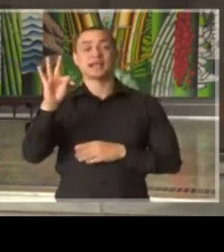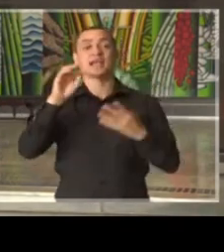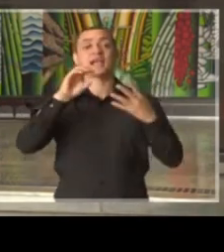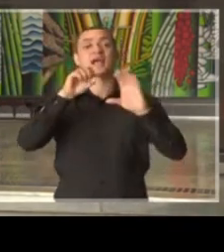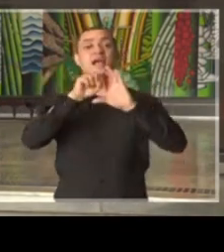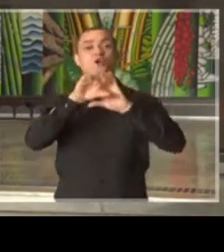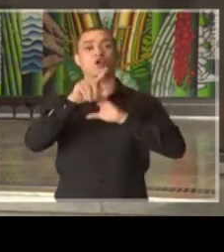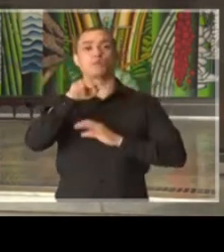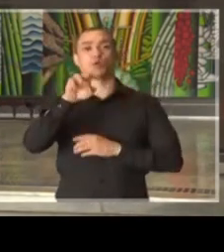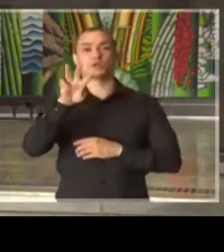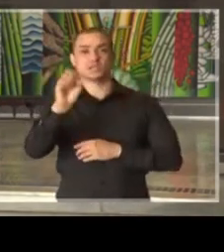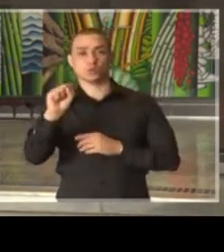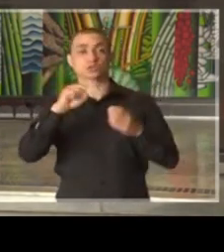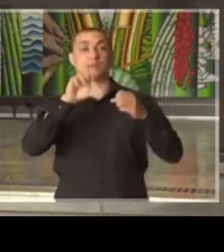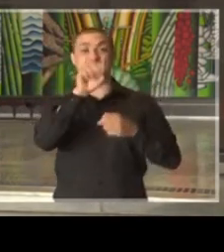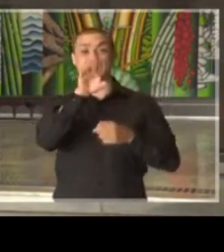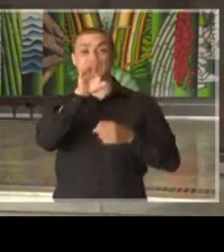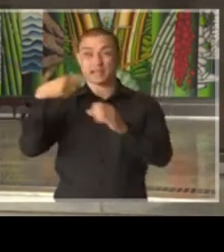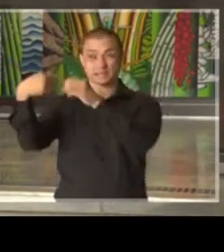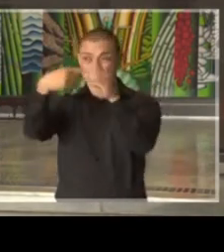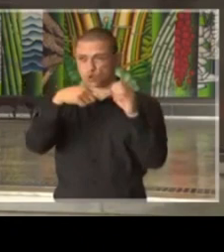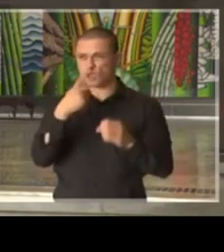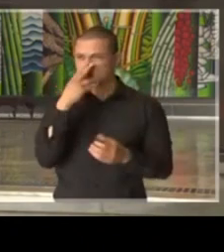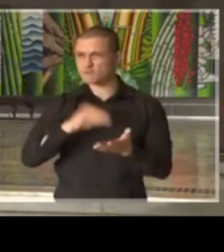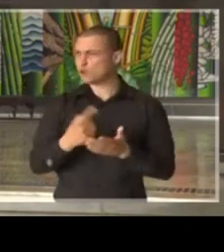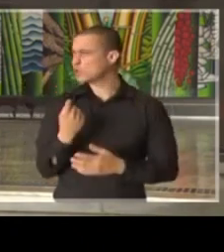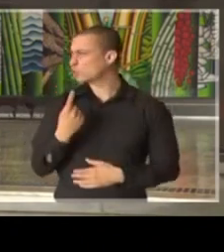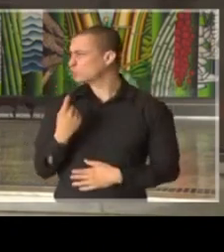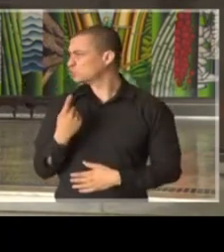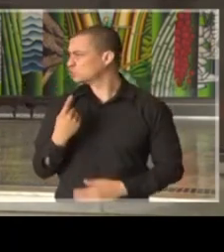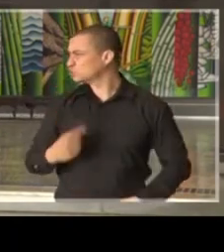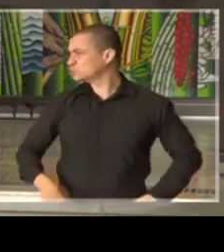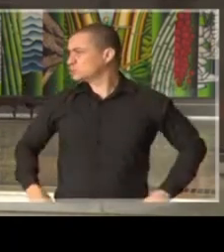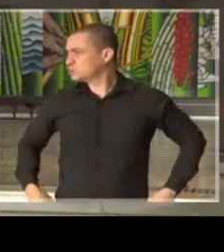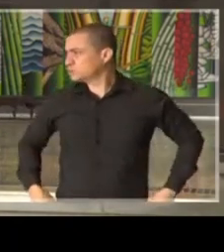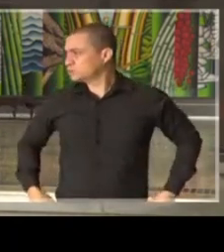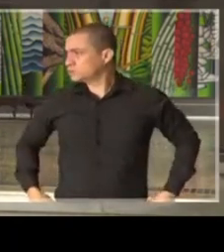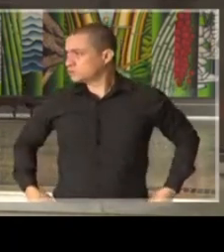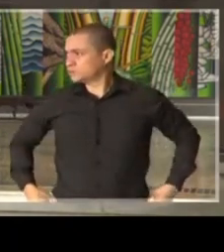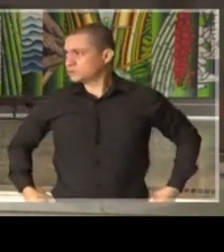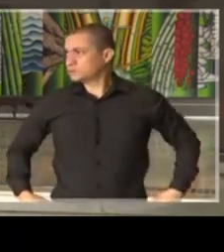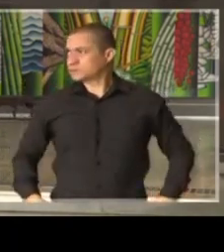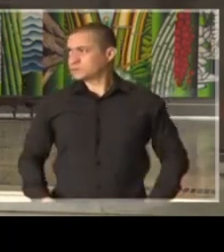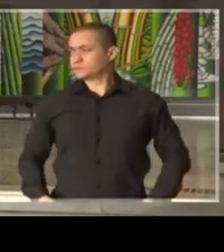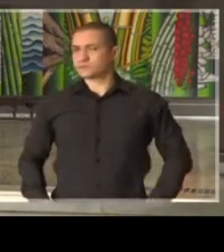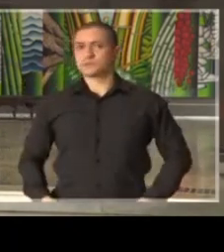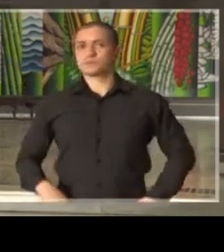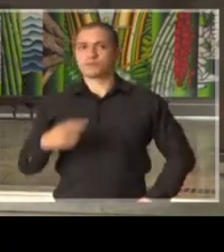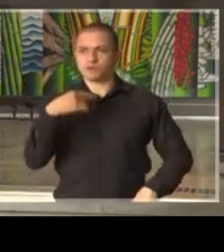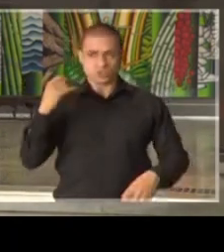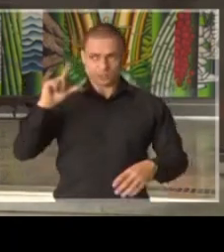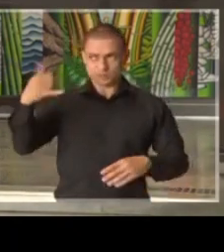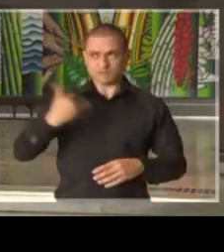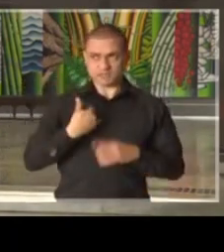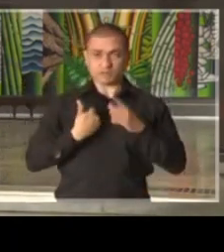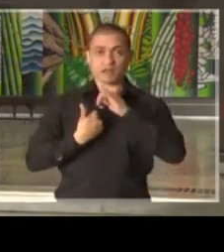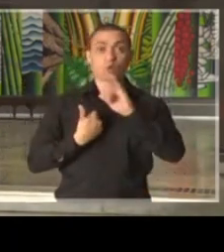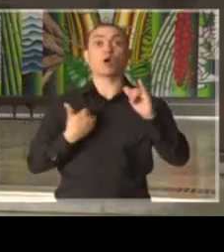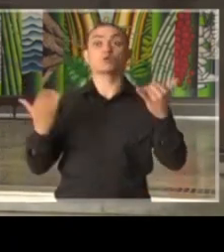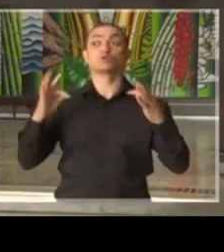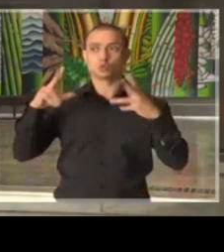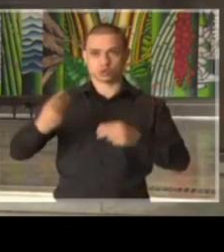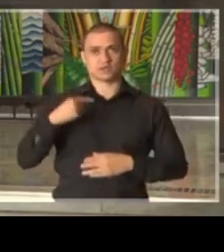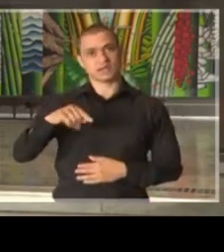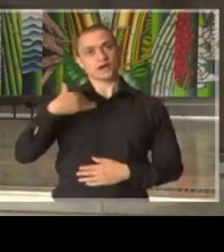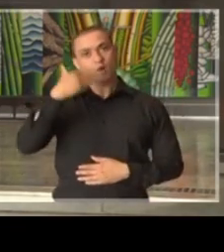e o SBT do interior, se estiver faltando algum dia a ser citado, por favor, me avisem para que eu possa mencionar e fundamentalmente